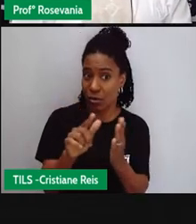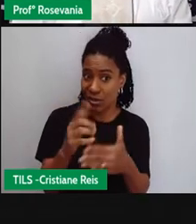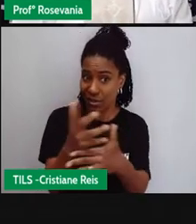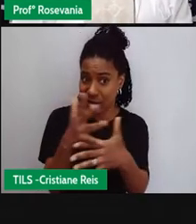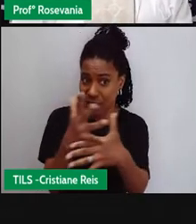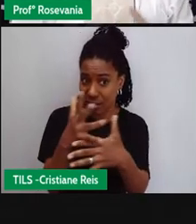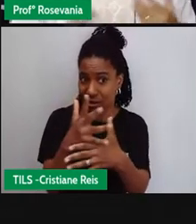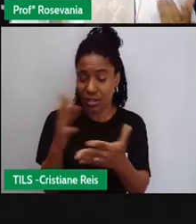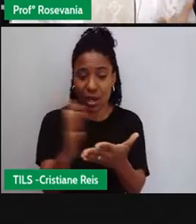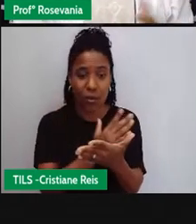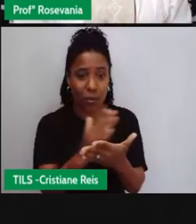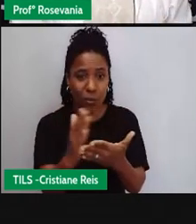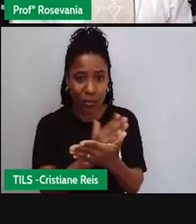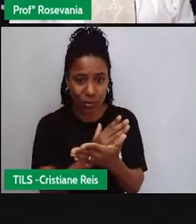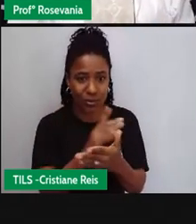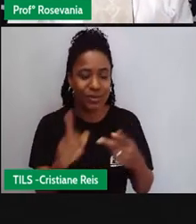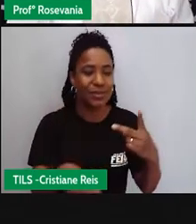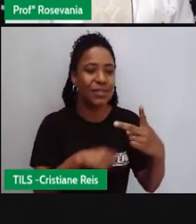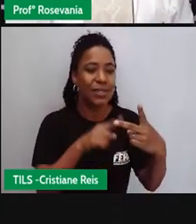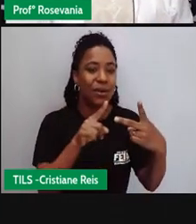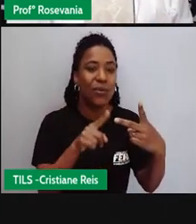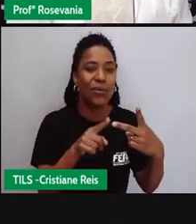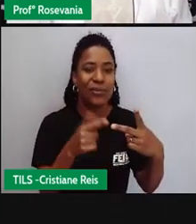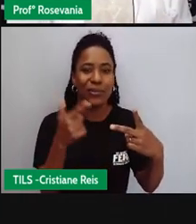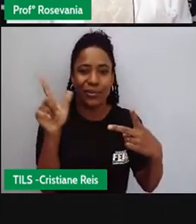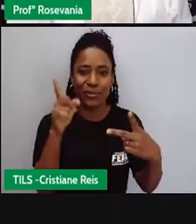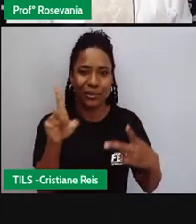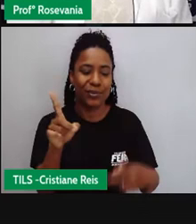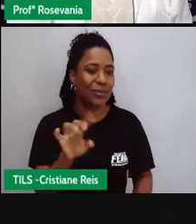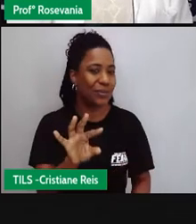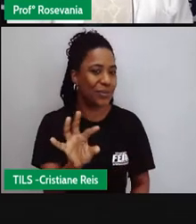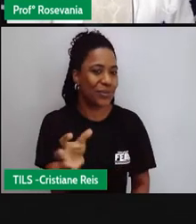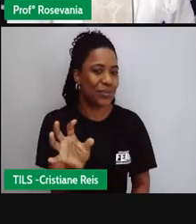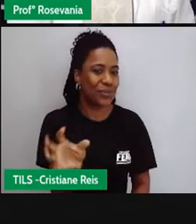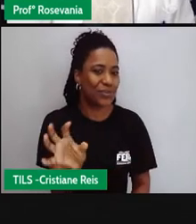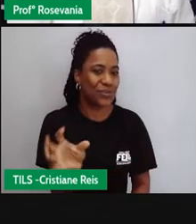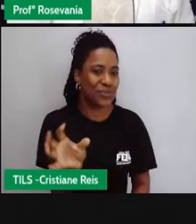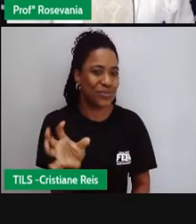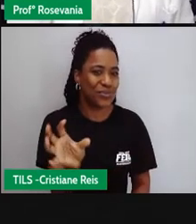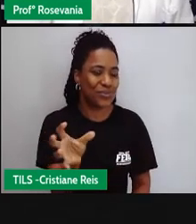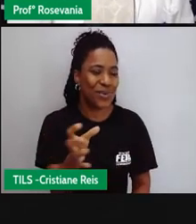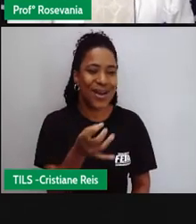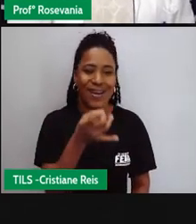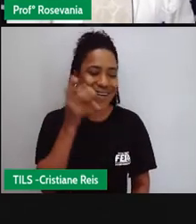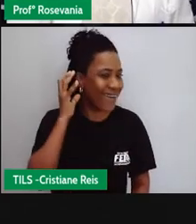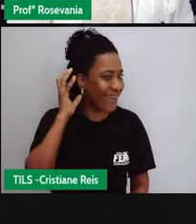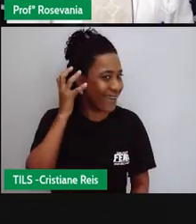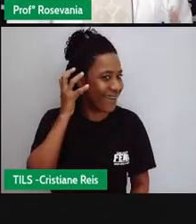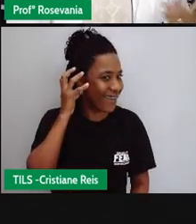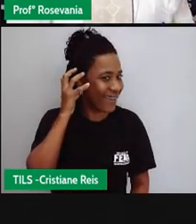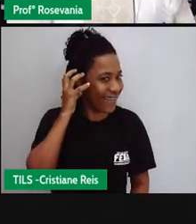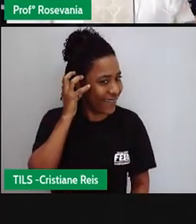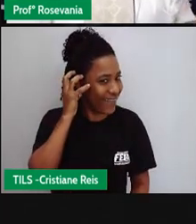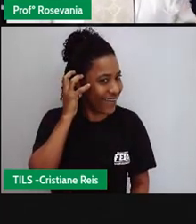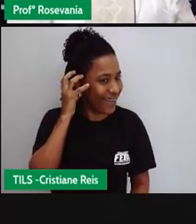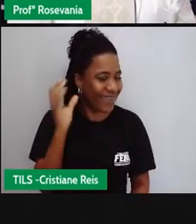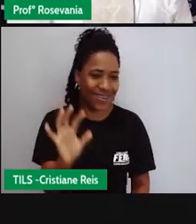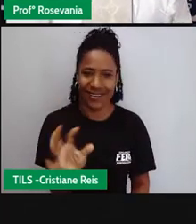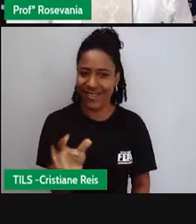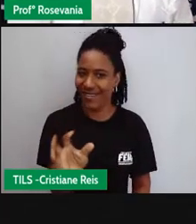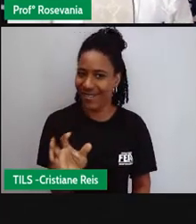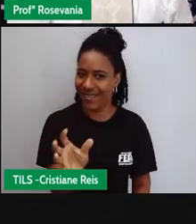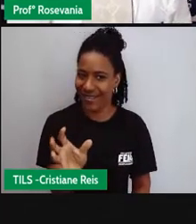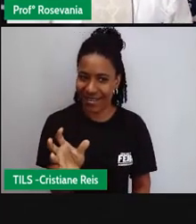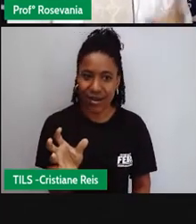como eu falei para vocês o outro é o rádio não era tão chique assim né lá na década de 50 não era tão chique embora tenha rádios